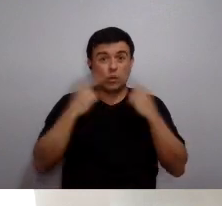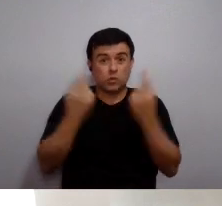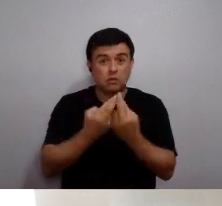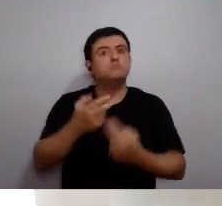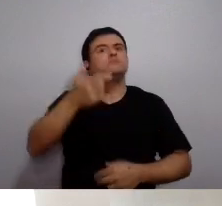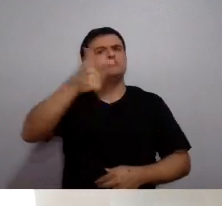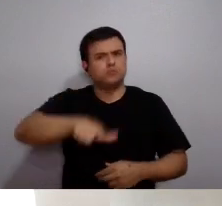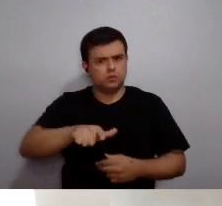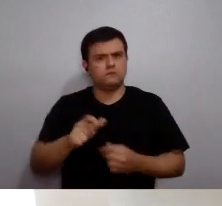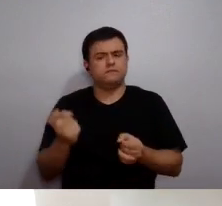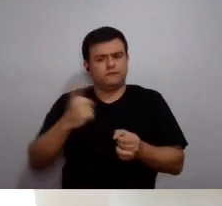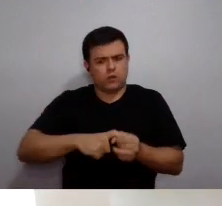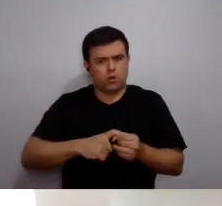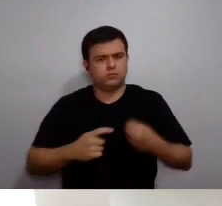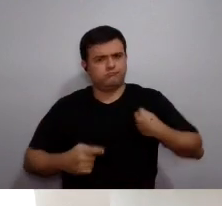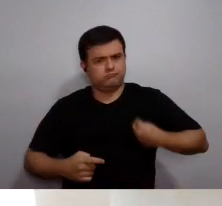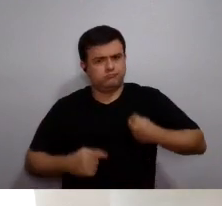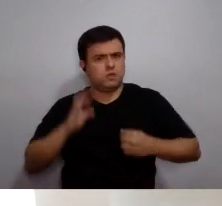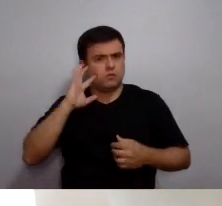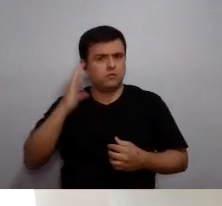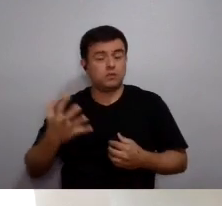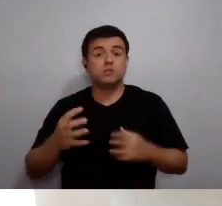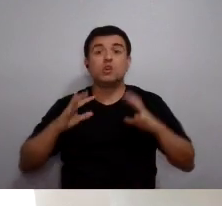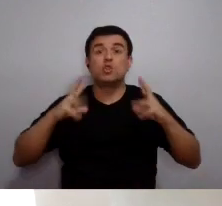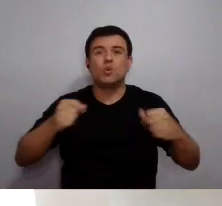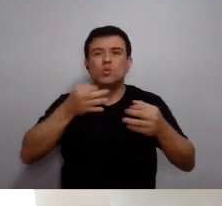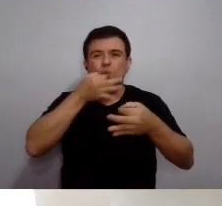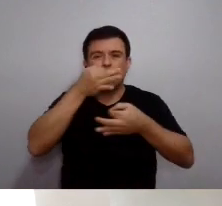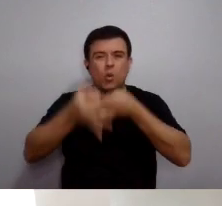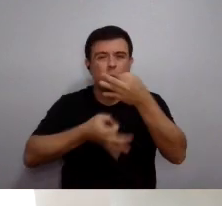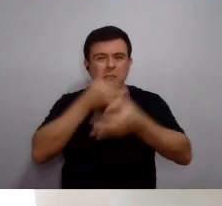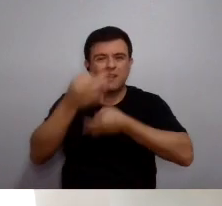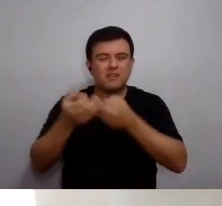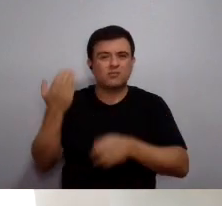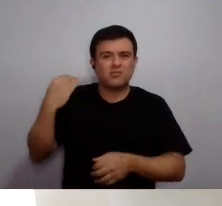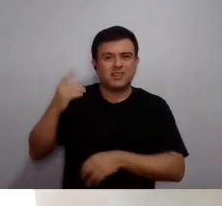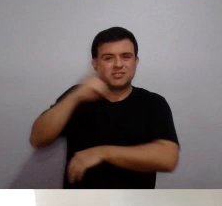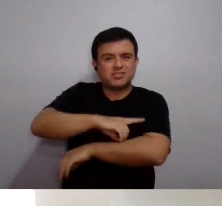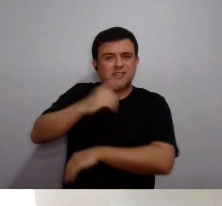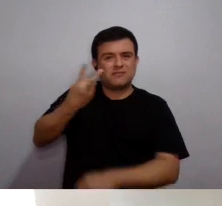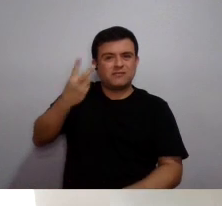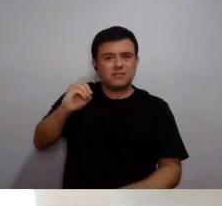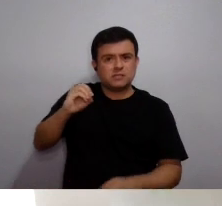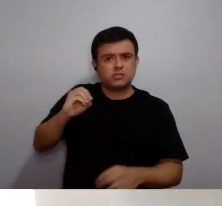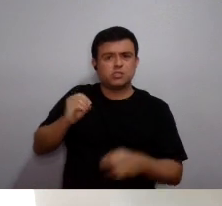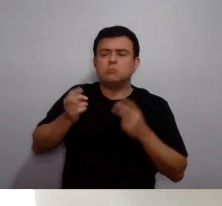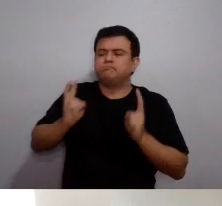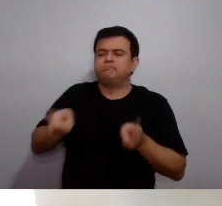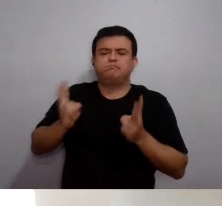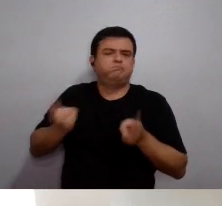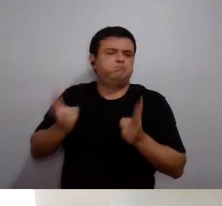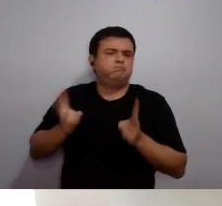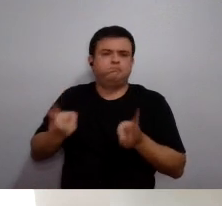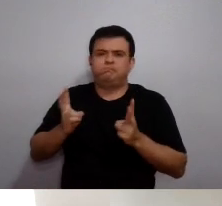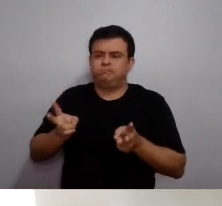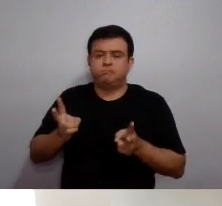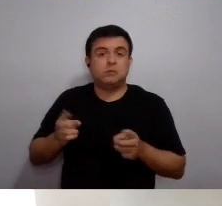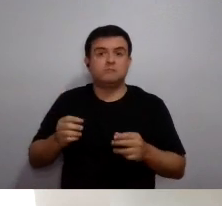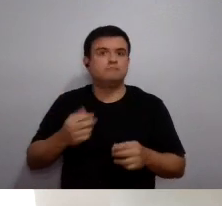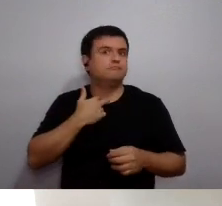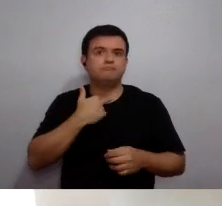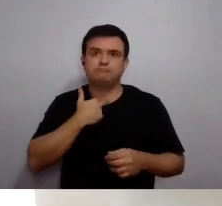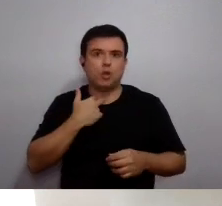voltaram a acontecer normalmente, a comissão... Todos os argumentos do ofício do dia 20 continuam válidos.